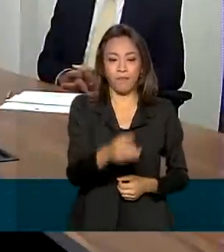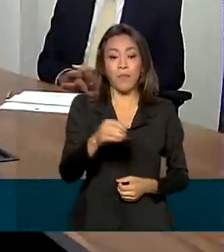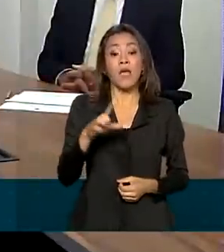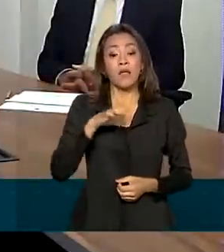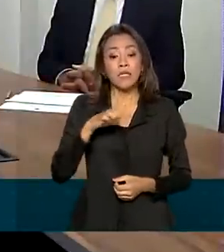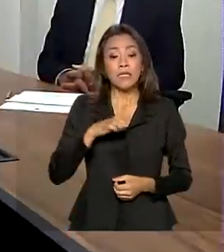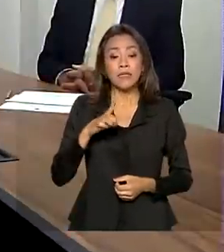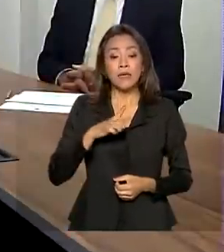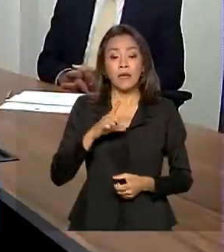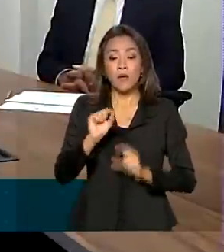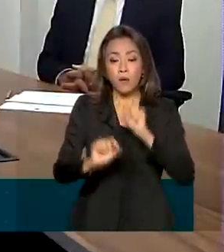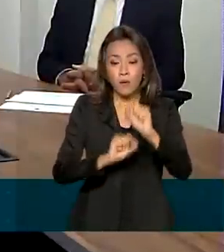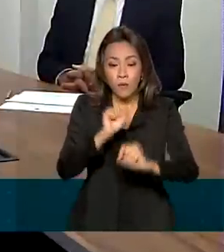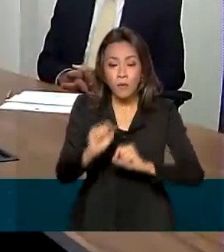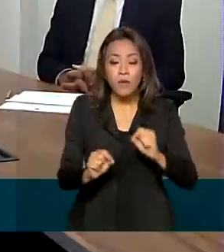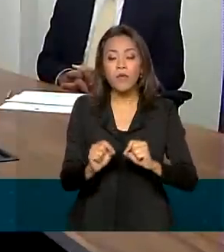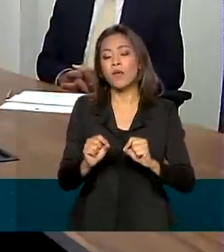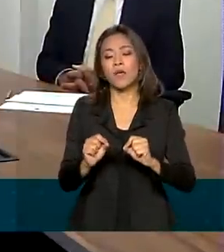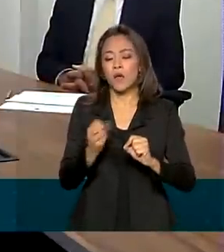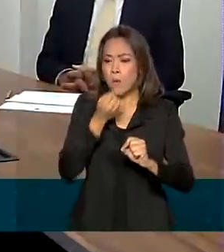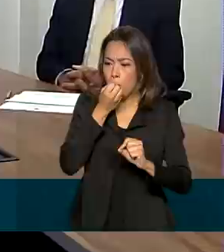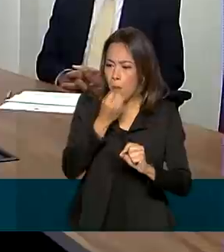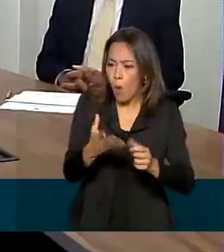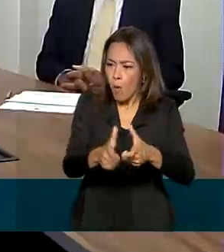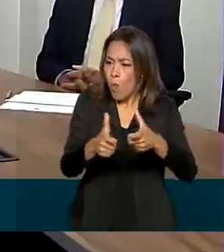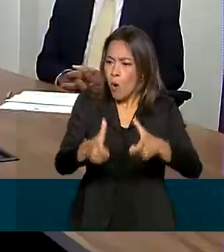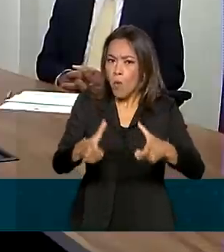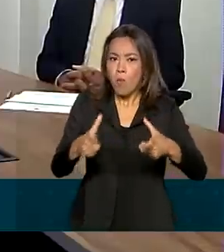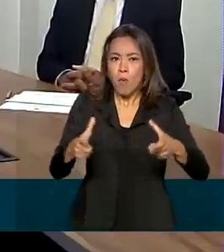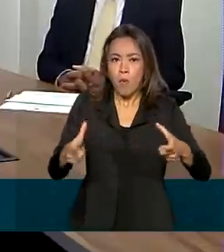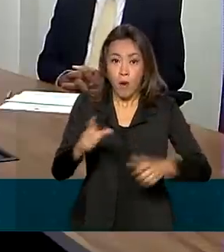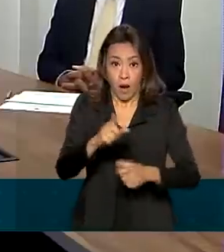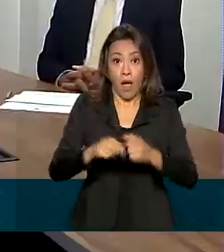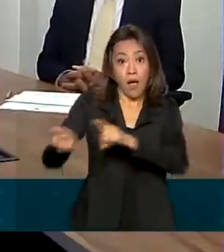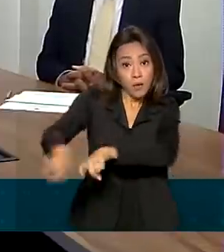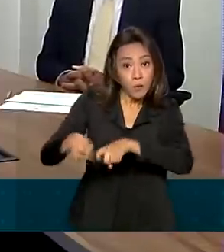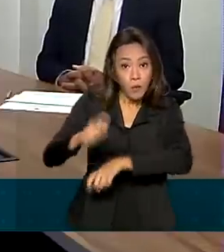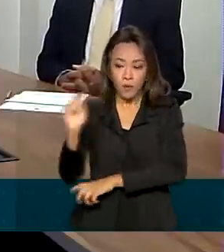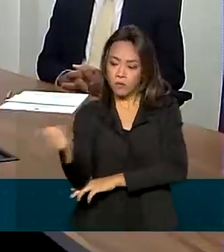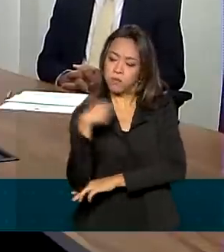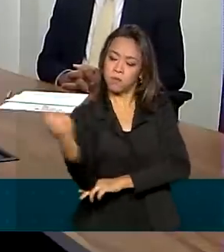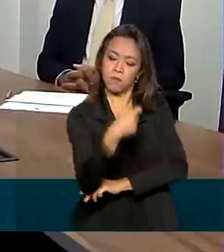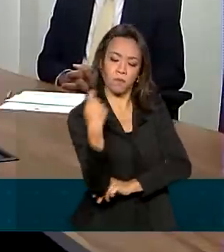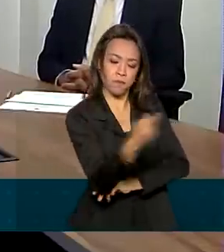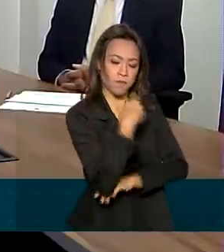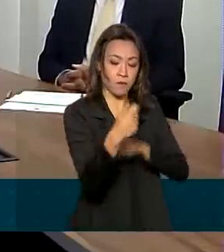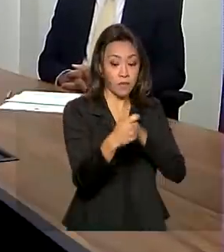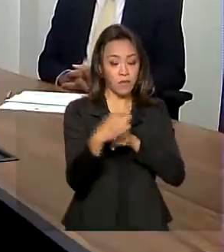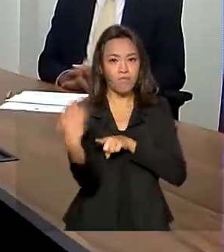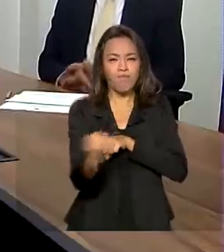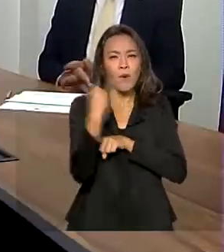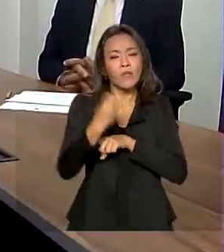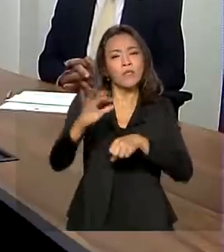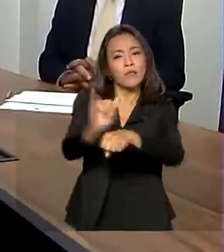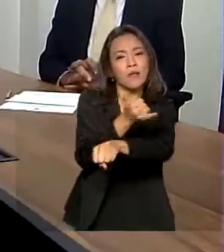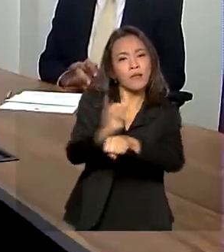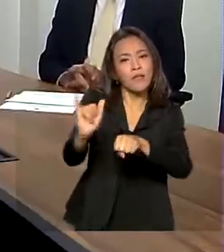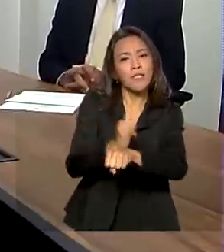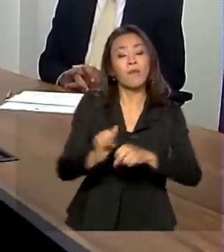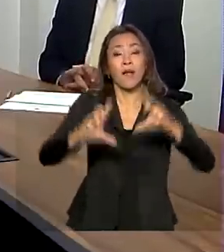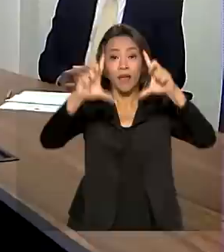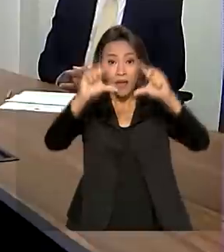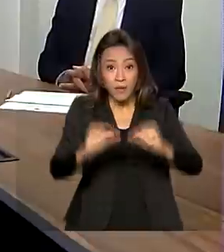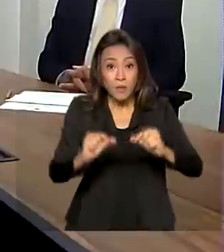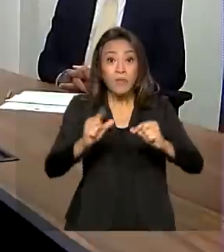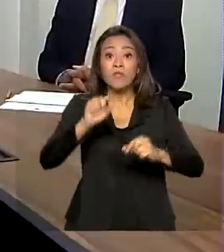consideráveis de produtividade, agricultura irrigada é uma importante ferramenta de redução dos riscos